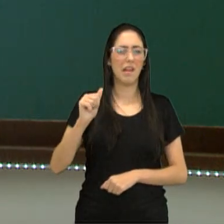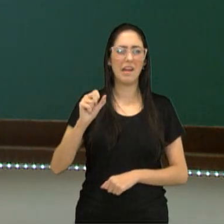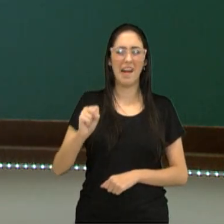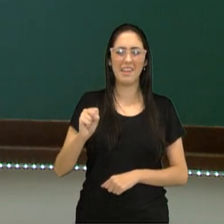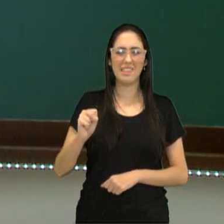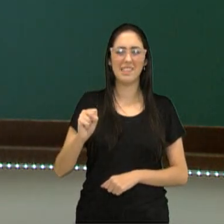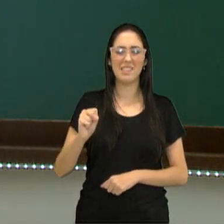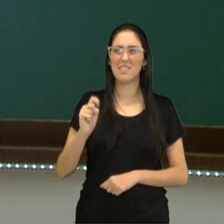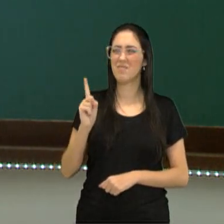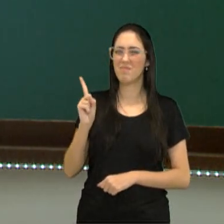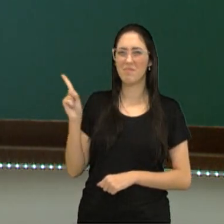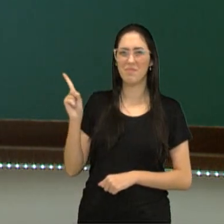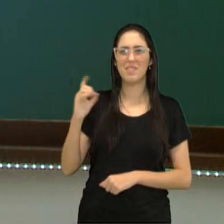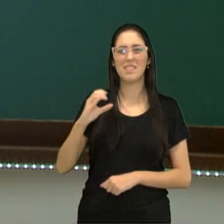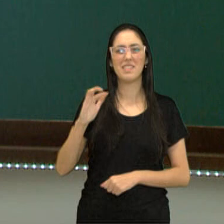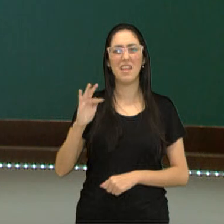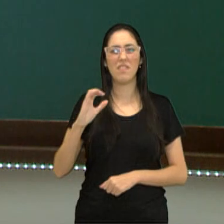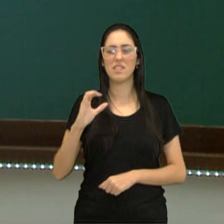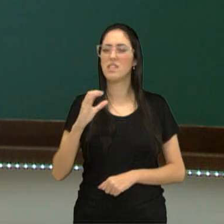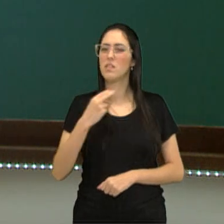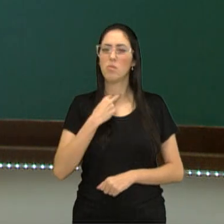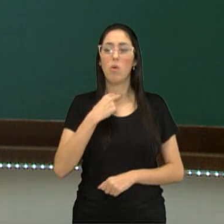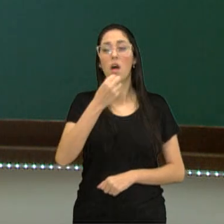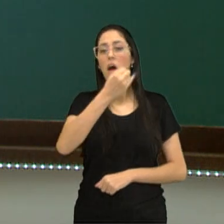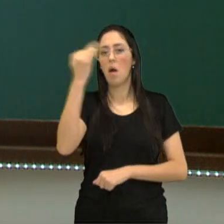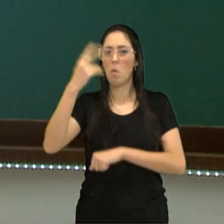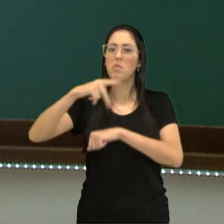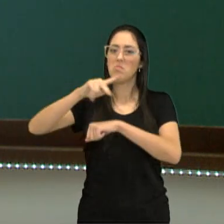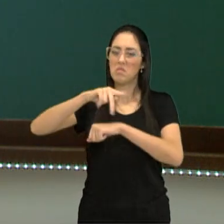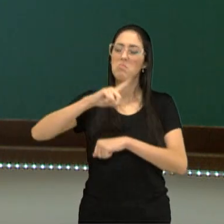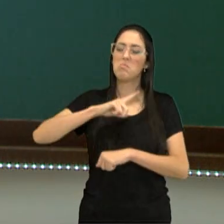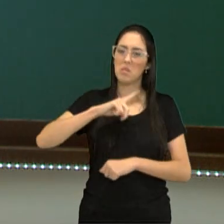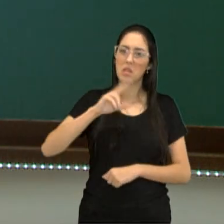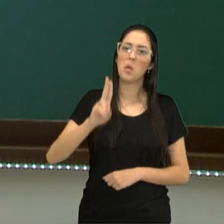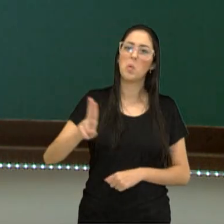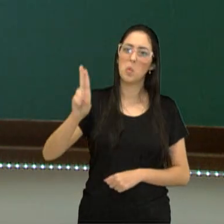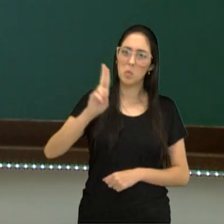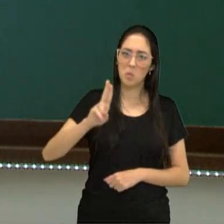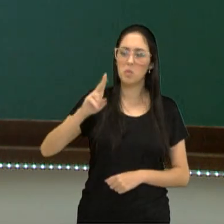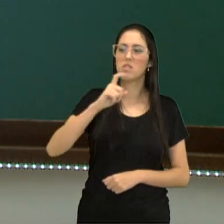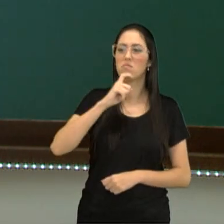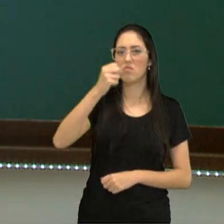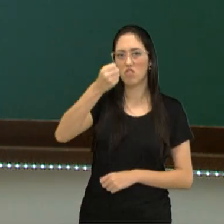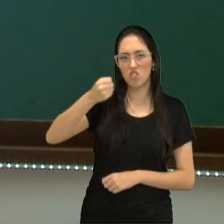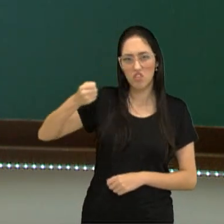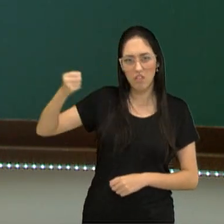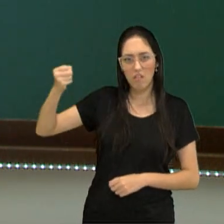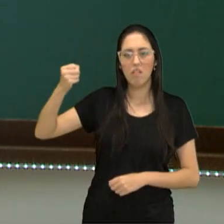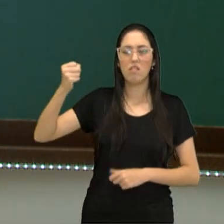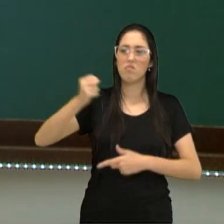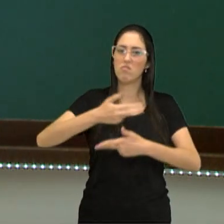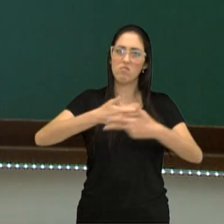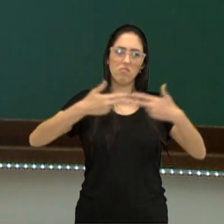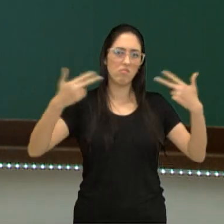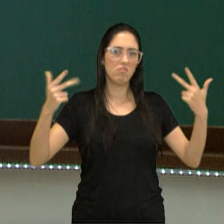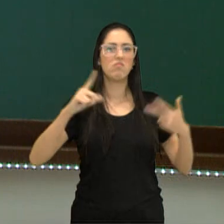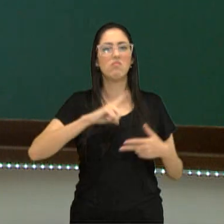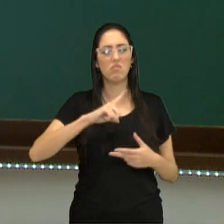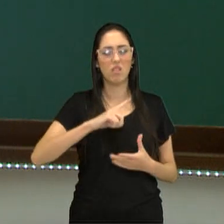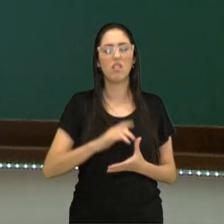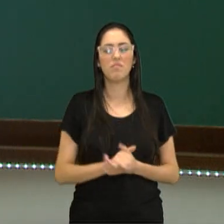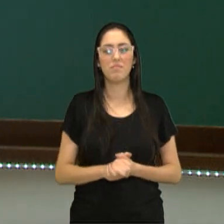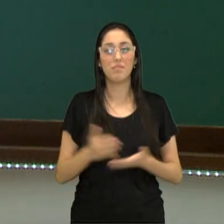determinados países ainda os utilizam nos seus aparelhos de refrigeração e em outros como nos sprays.